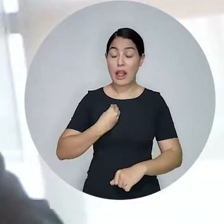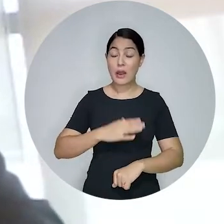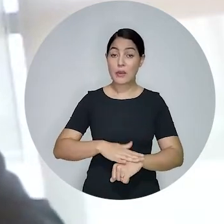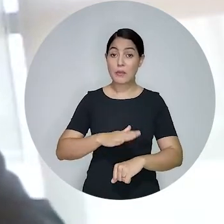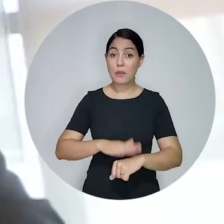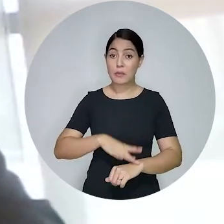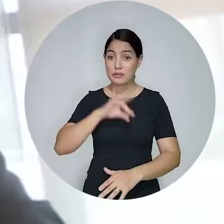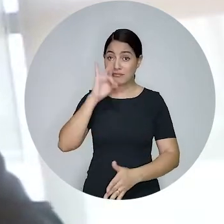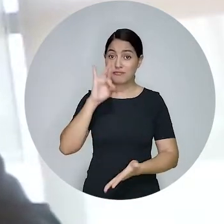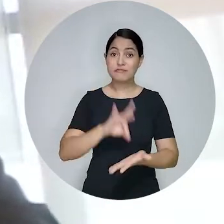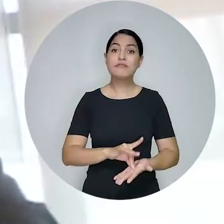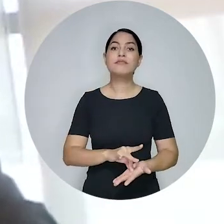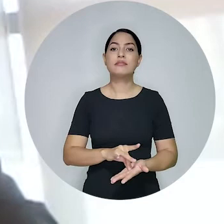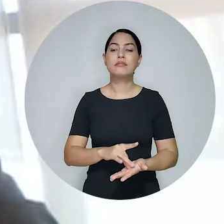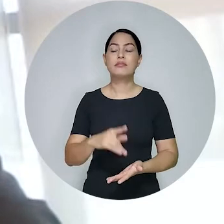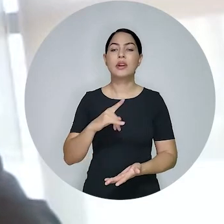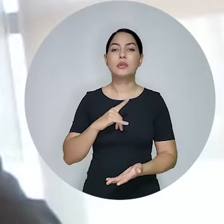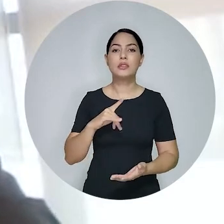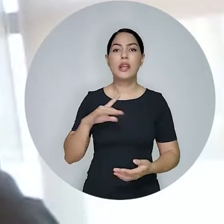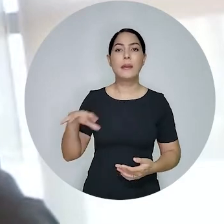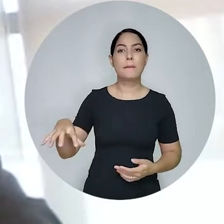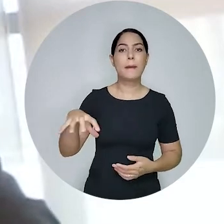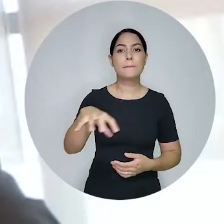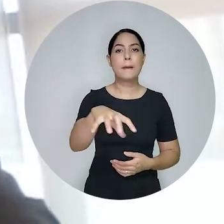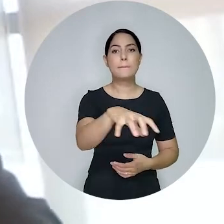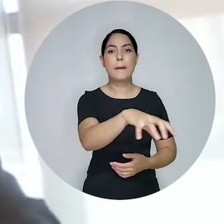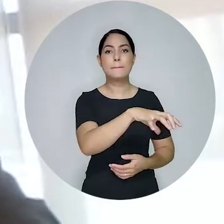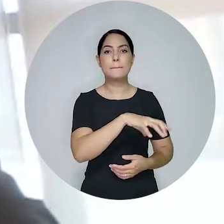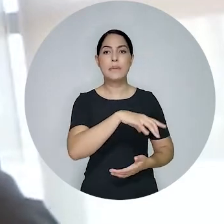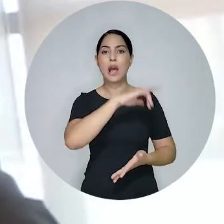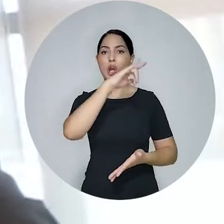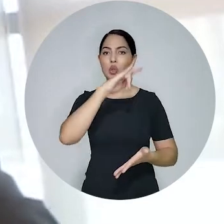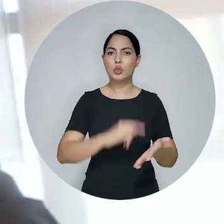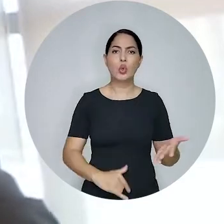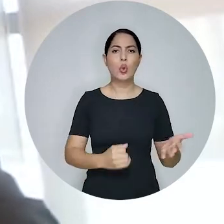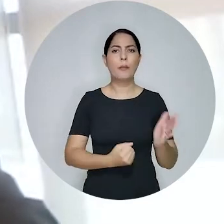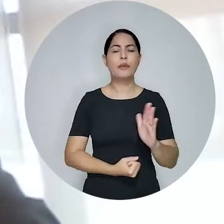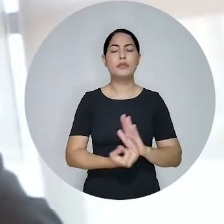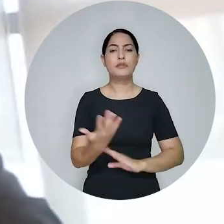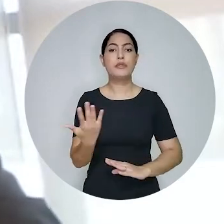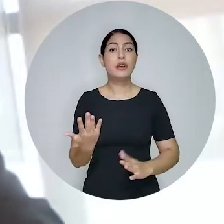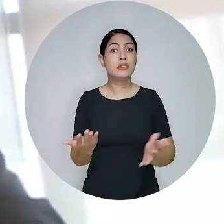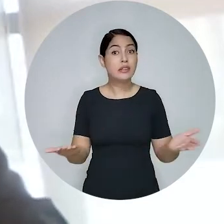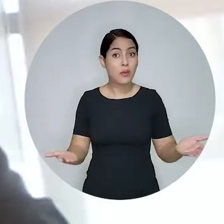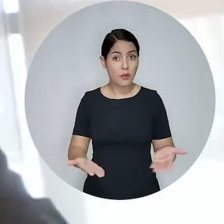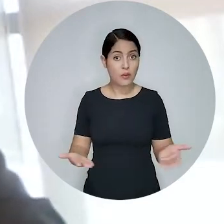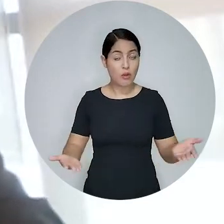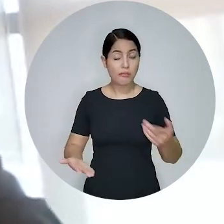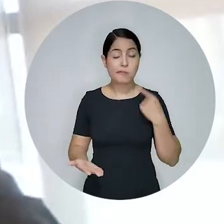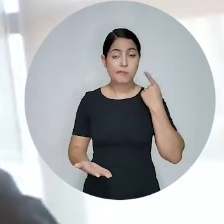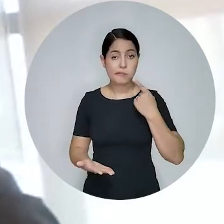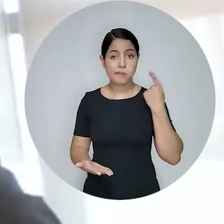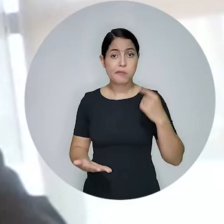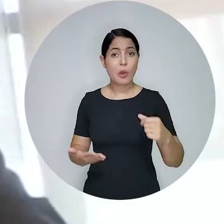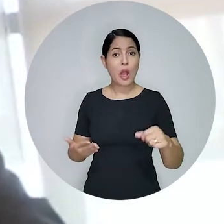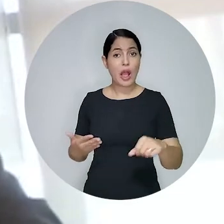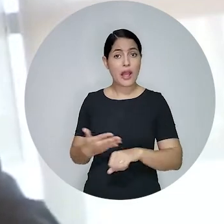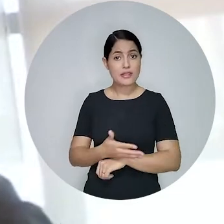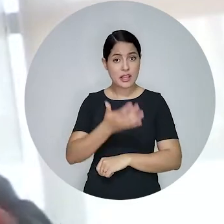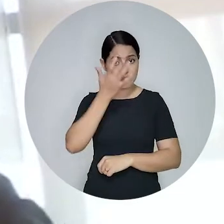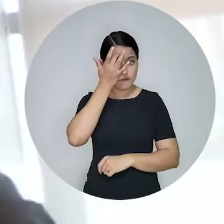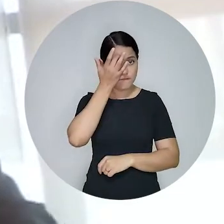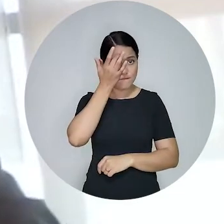disponibiliza em seu site, e esses seccionais vêm replicando essas certidões, e os advogados têm, então, total